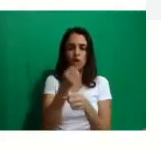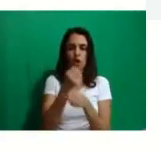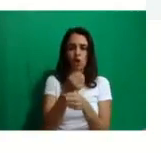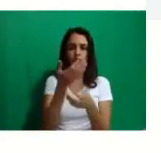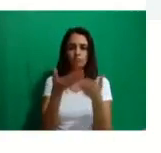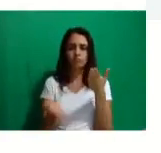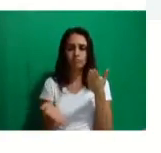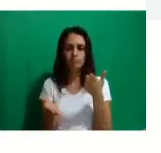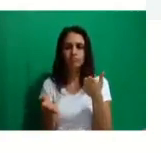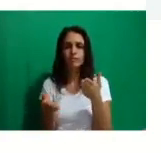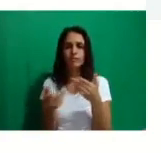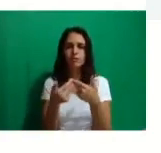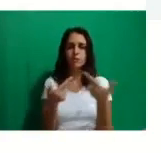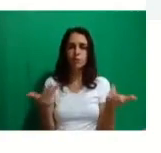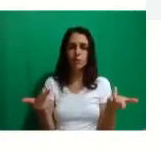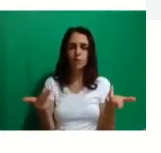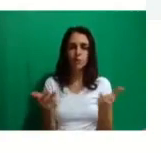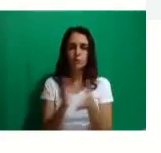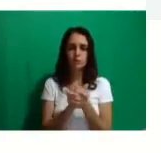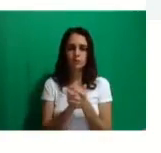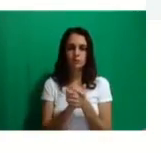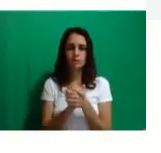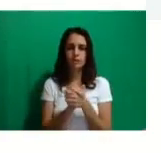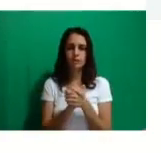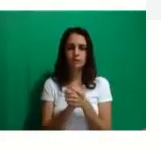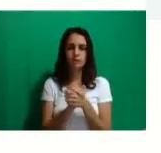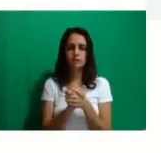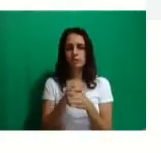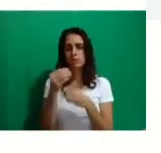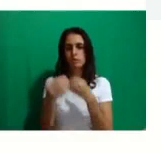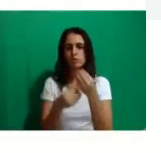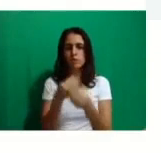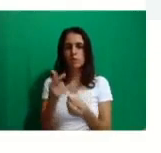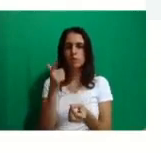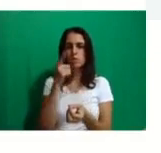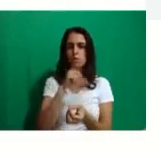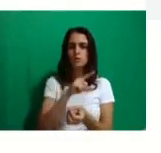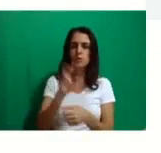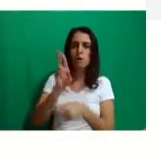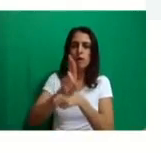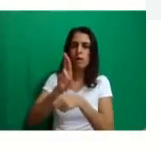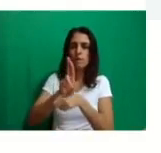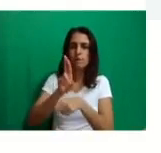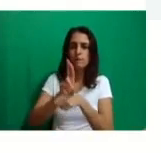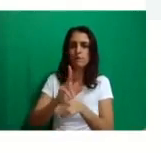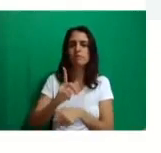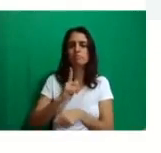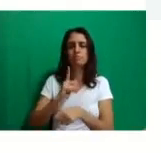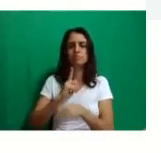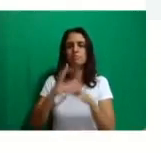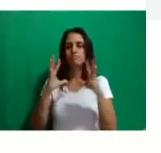uma atividade avaliativa, como que eu peço recuperação? Tudo isso tem lá, tá?